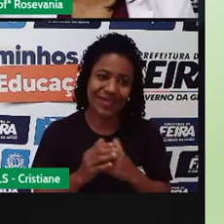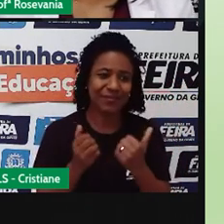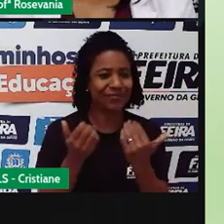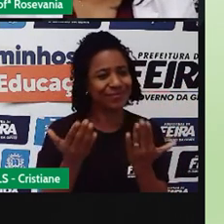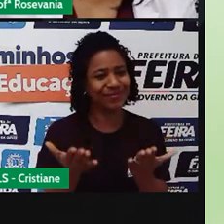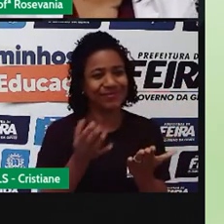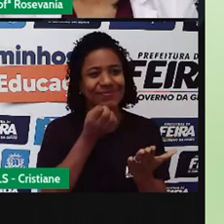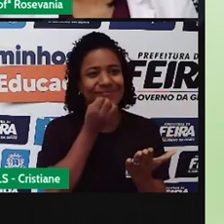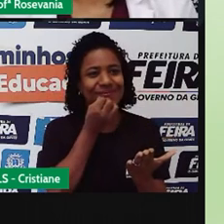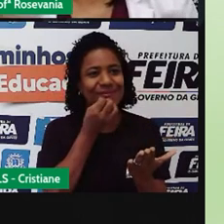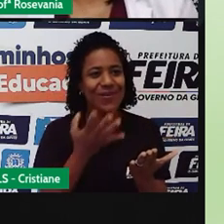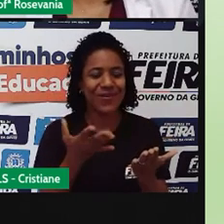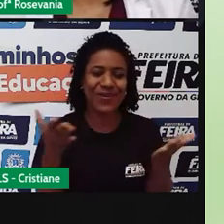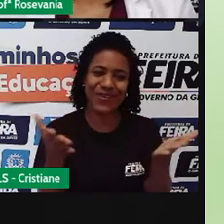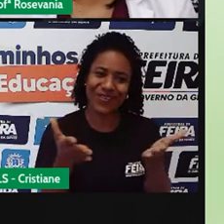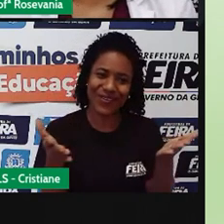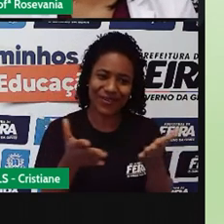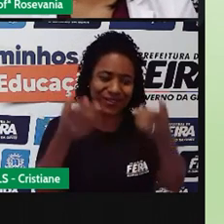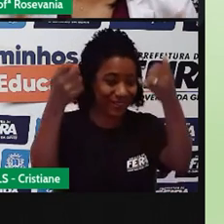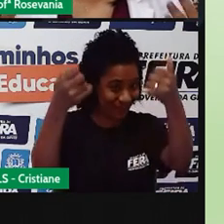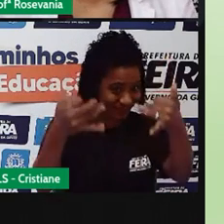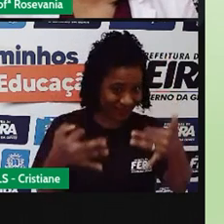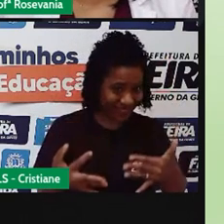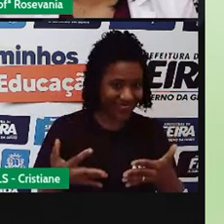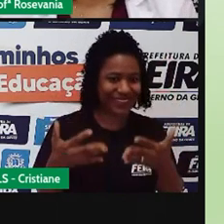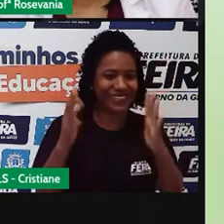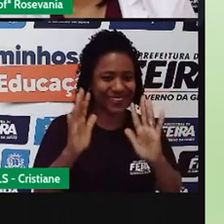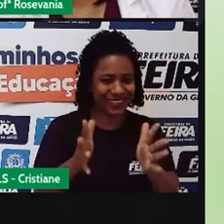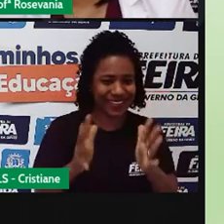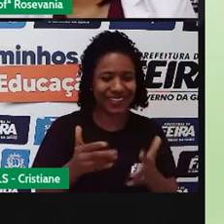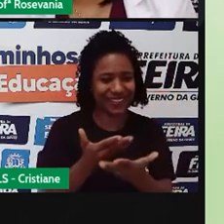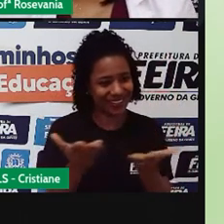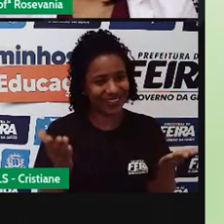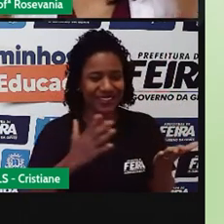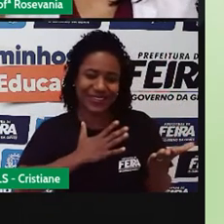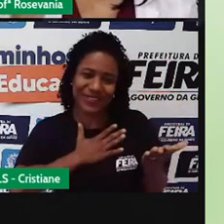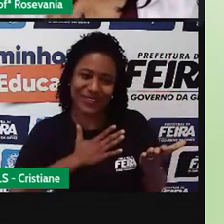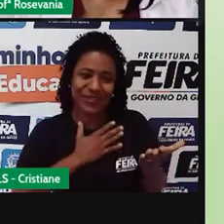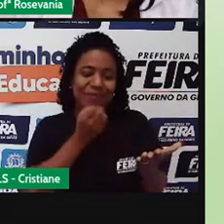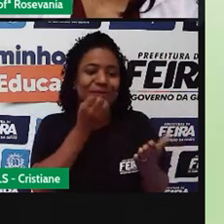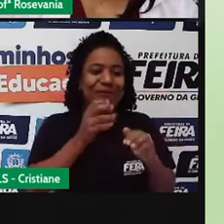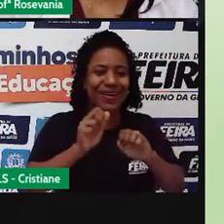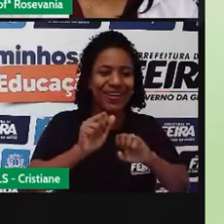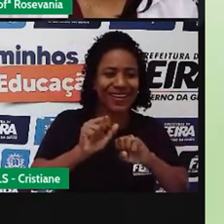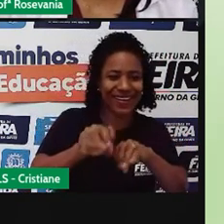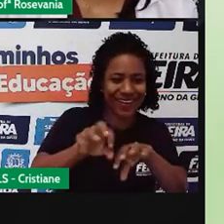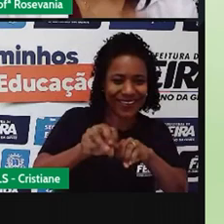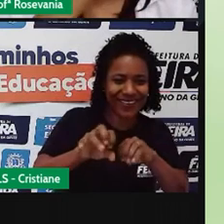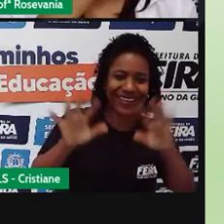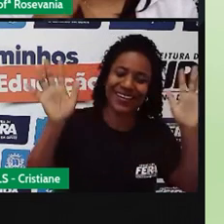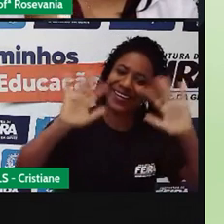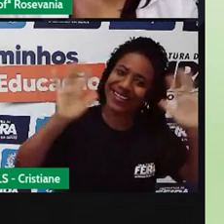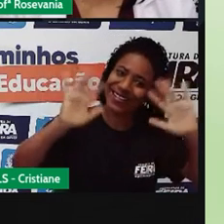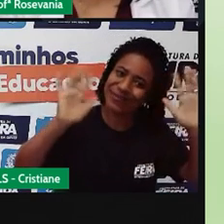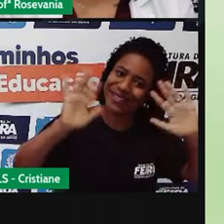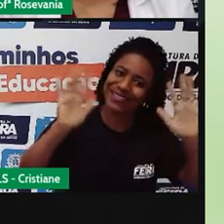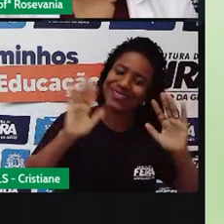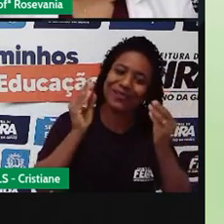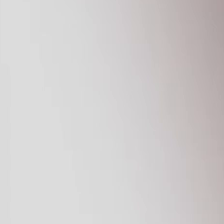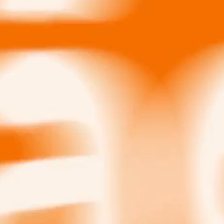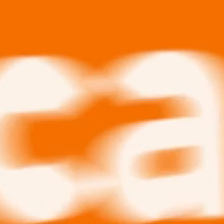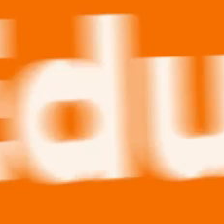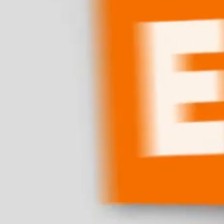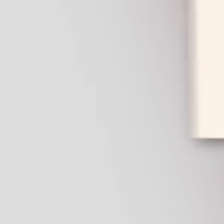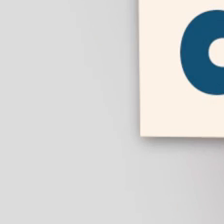é que eu tinha para falar para vocês hoje, espero que vocês tenham gostado, espero que tenham aproveitado bastante a aula, e até a nossa próxima aula. Um beijão para